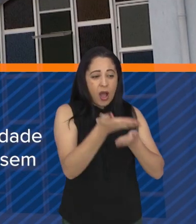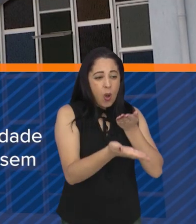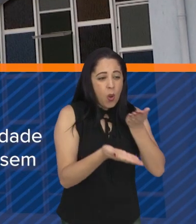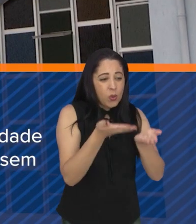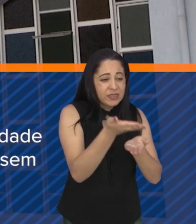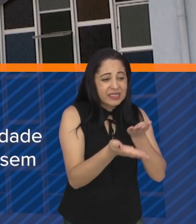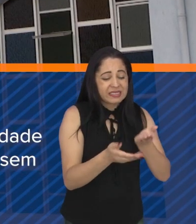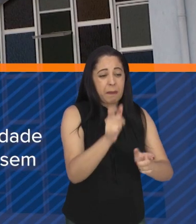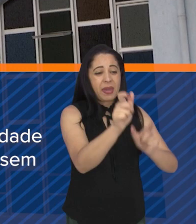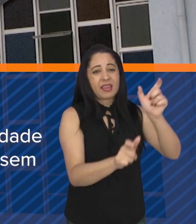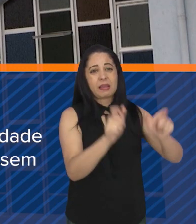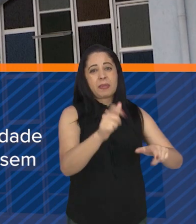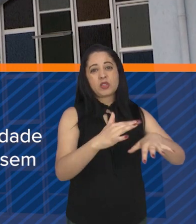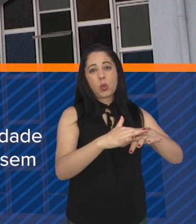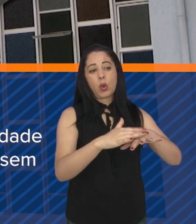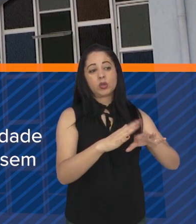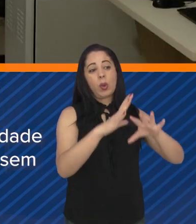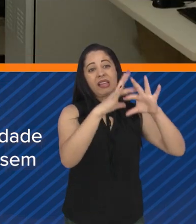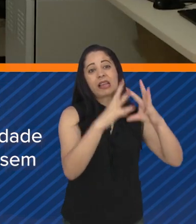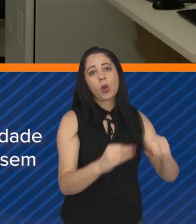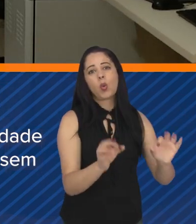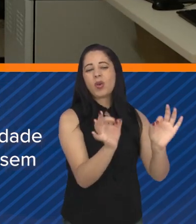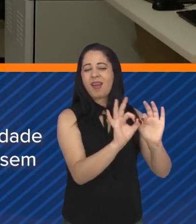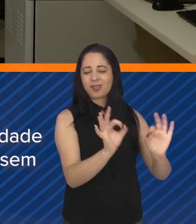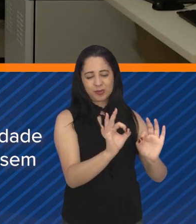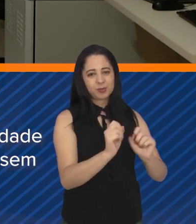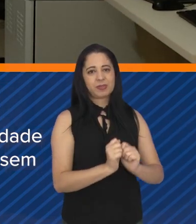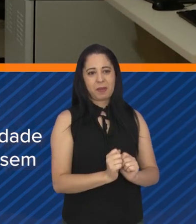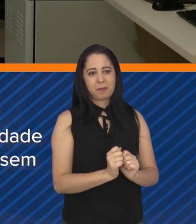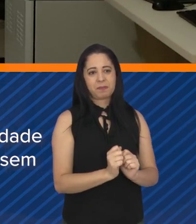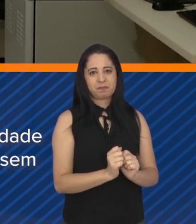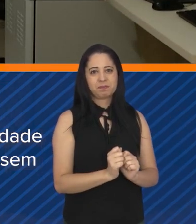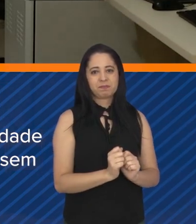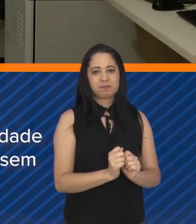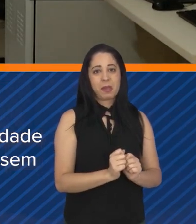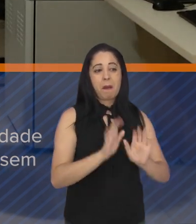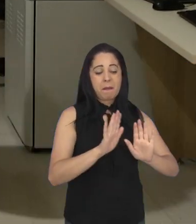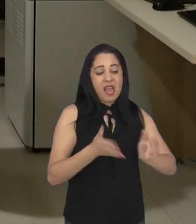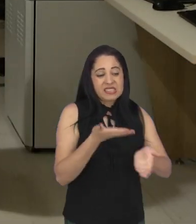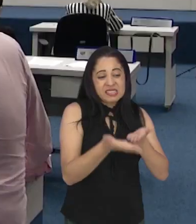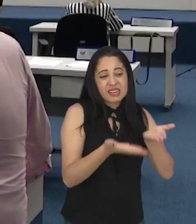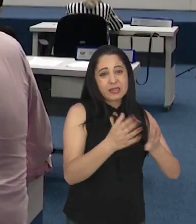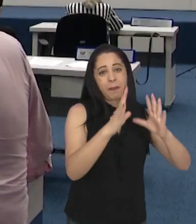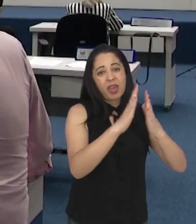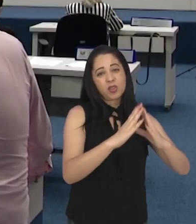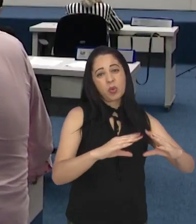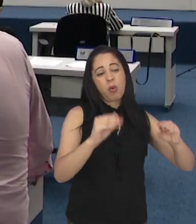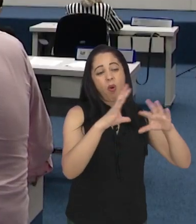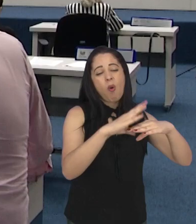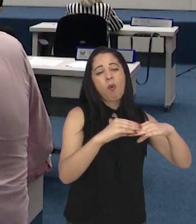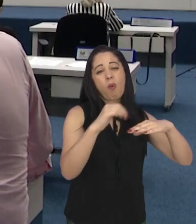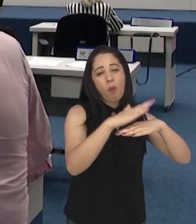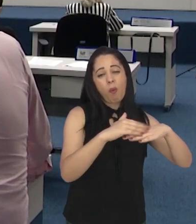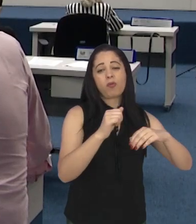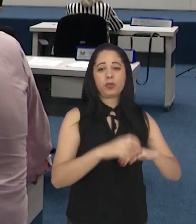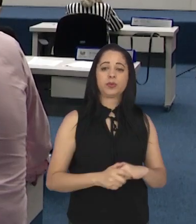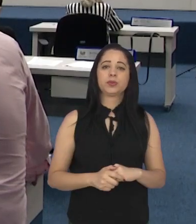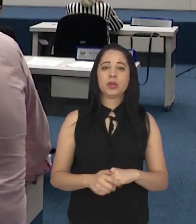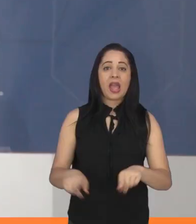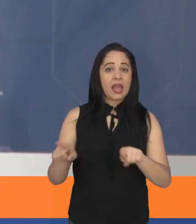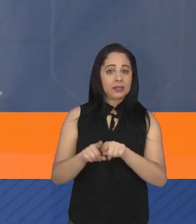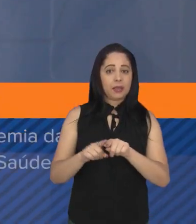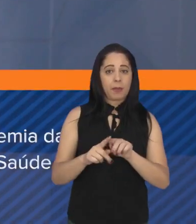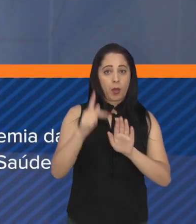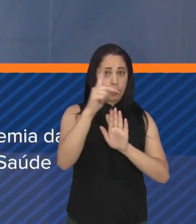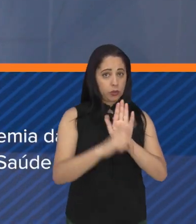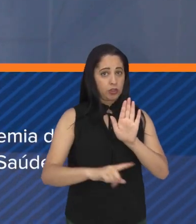para conforto e qualidade de vida de pessoas com doenças que não têm possibilidade de cura. Os parlamentares também devem apreciar o